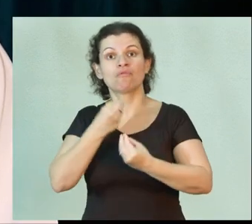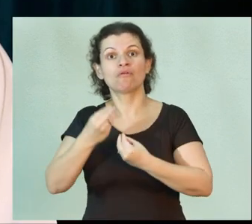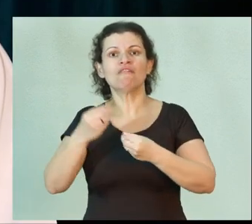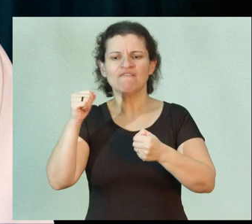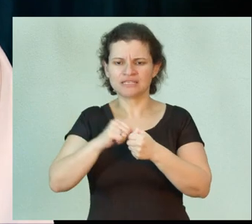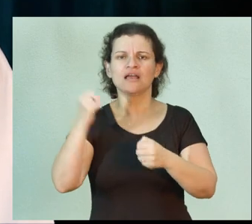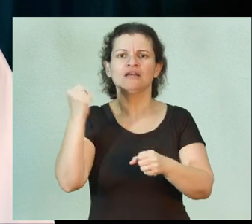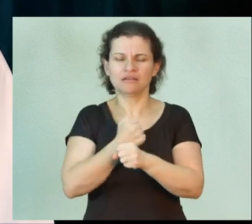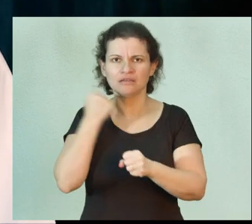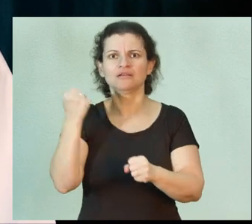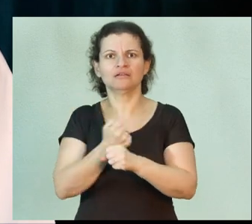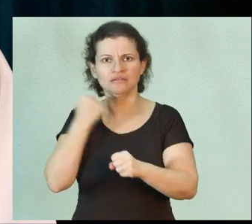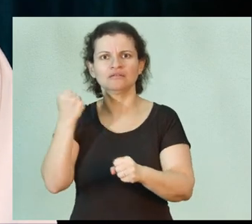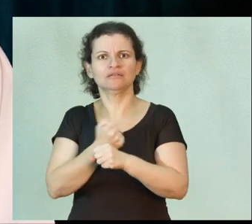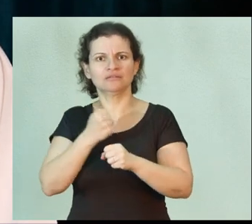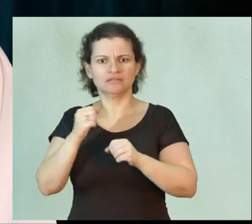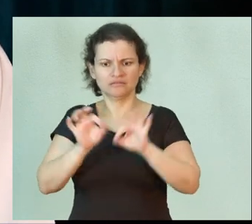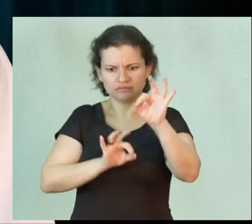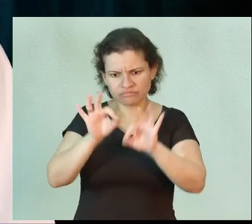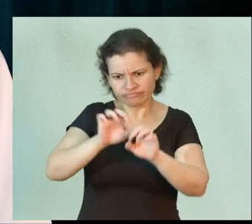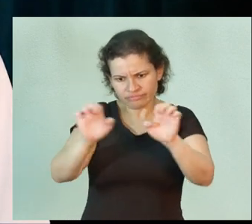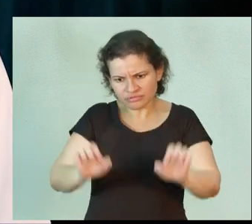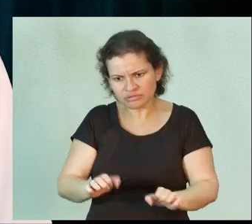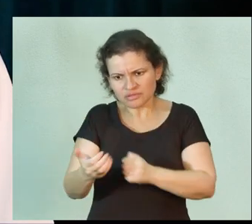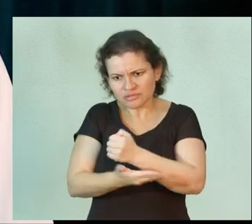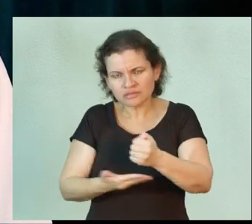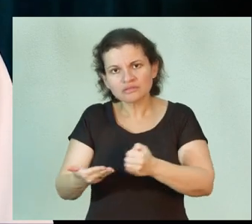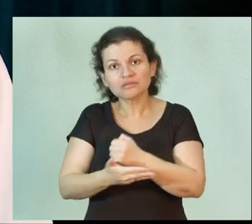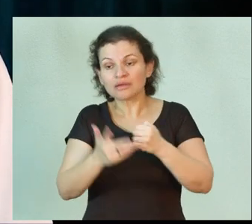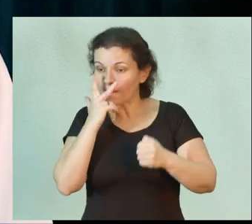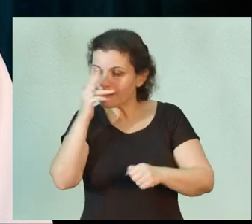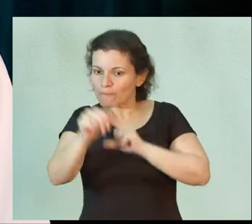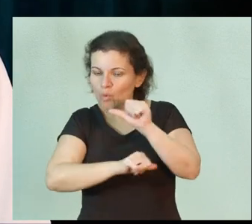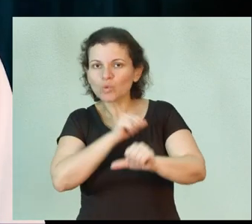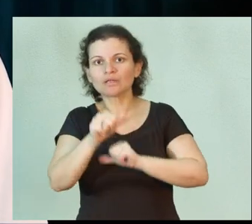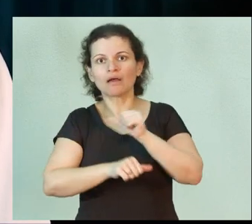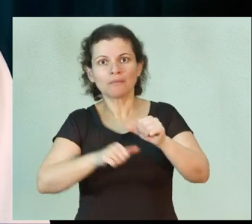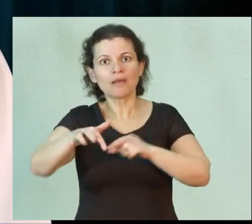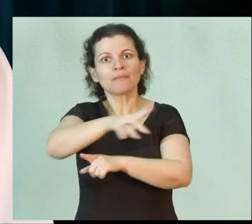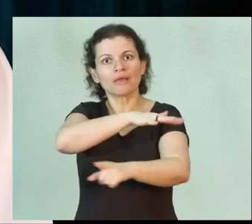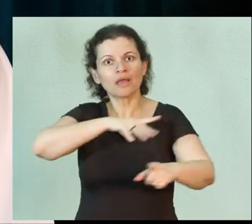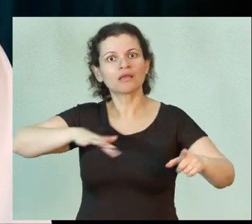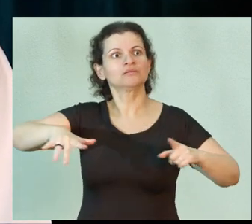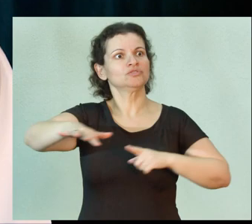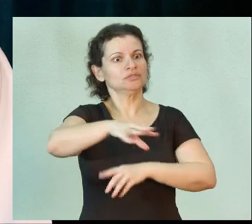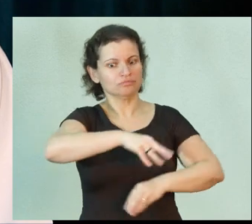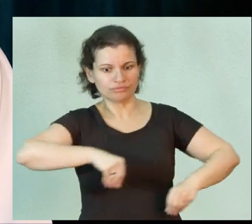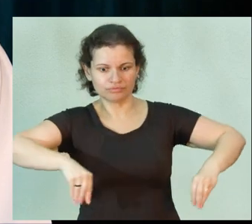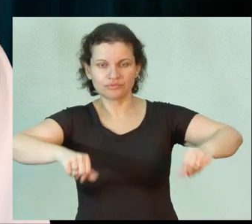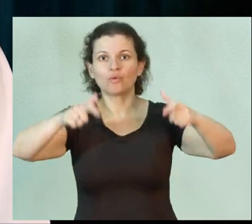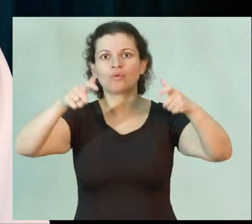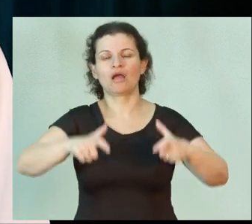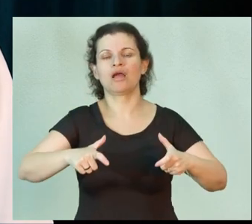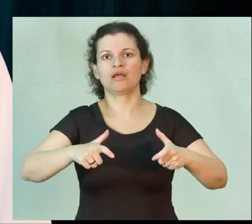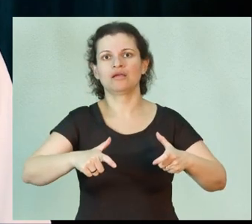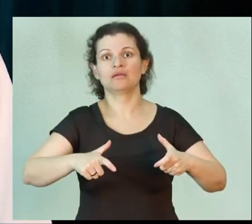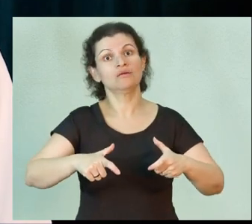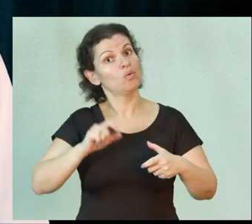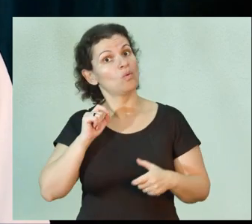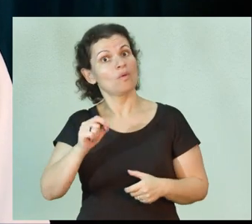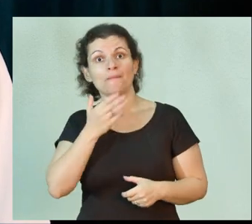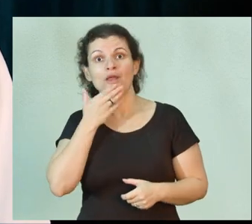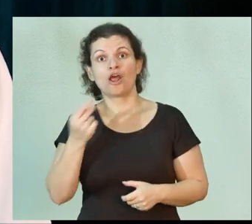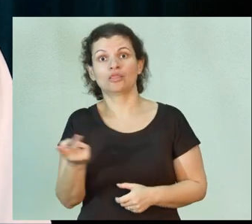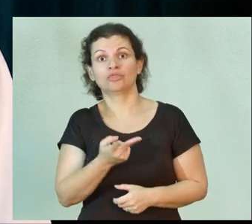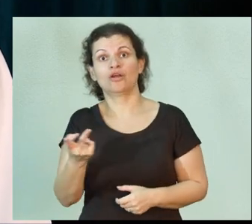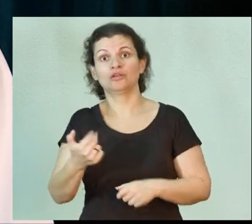construções, nós vamos projetar infraestruturas e com isso a gente altera o meio ambiente onde a gente está inserido, né? E nada melhor do que